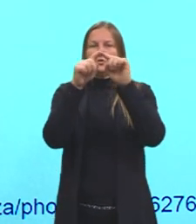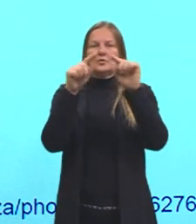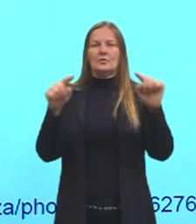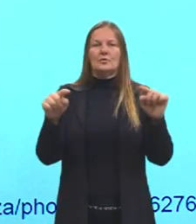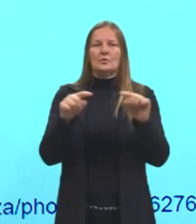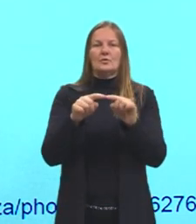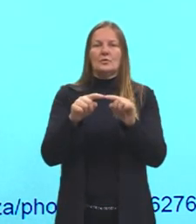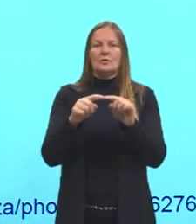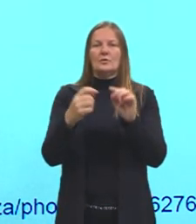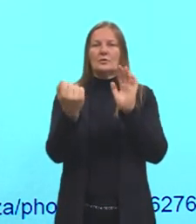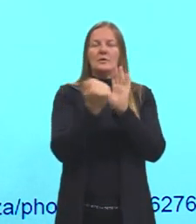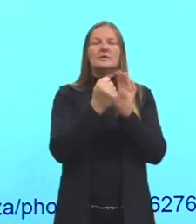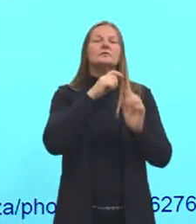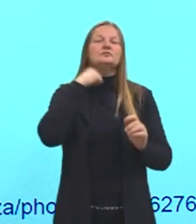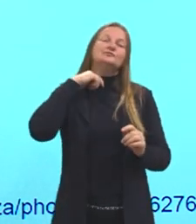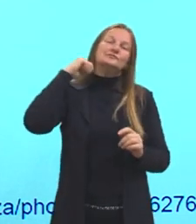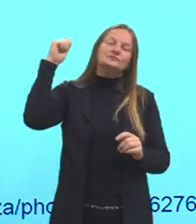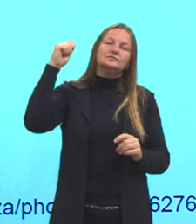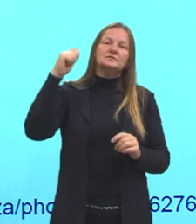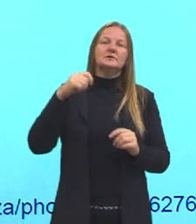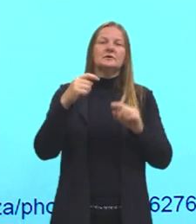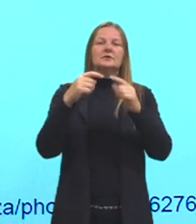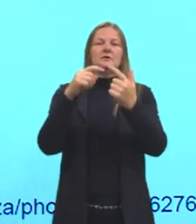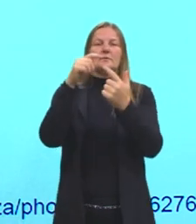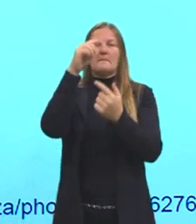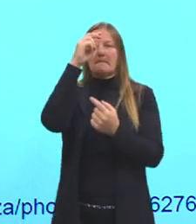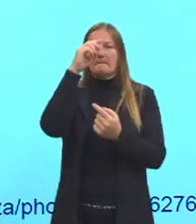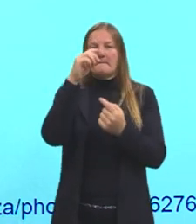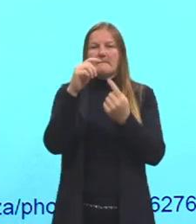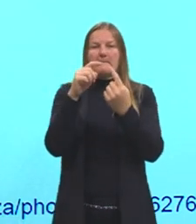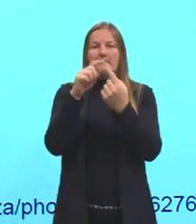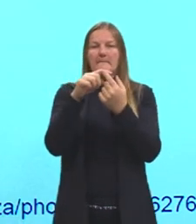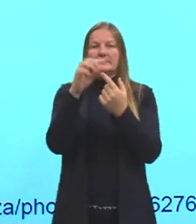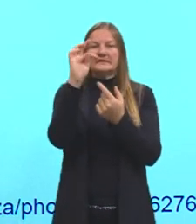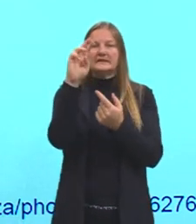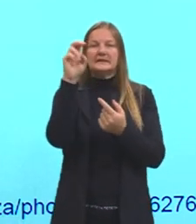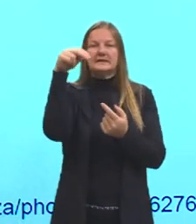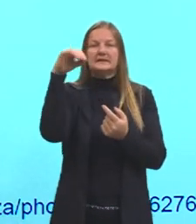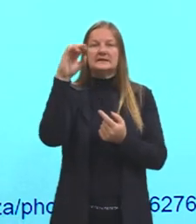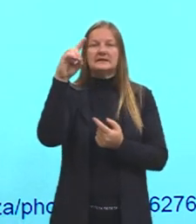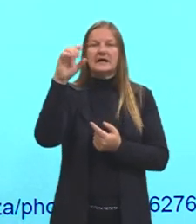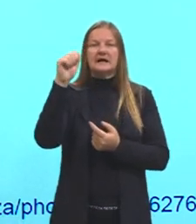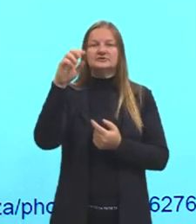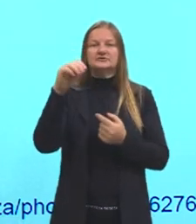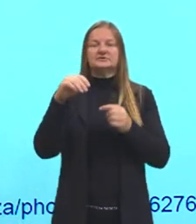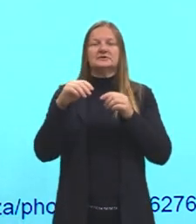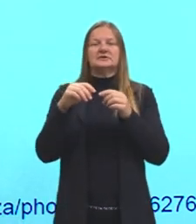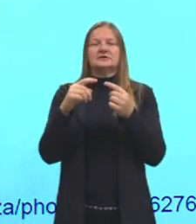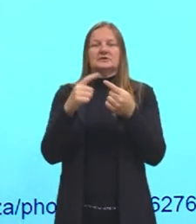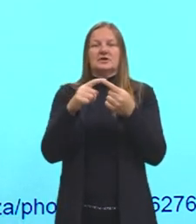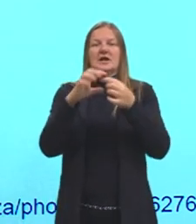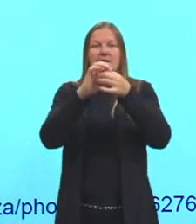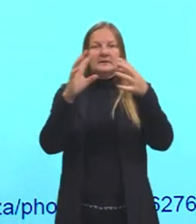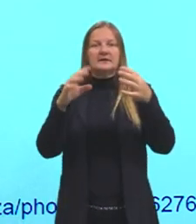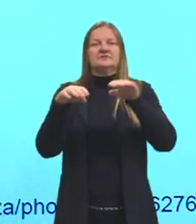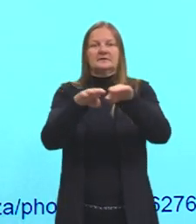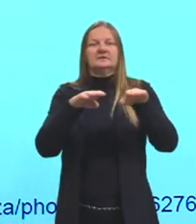proposto por Tiradentes e remete à Santíssima Trindade, e à liberdade, fraternidade e igualdade, que temos lá também,